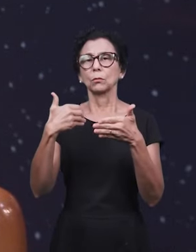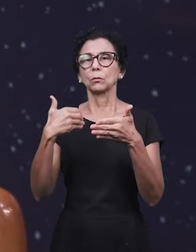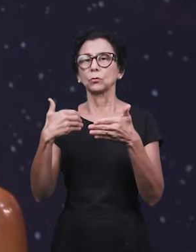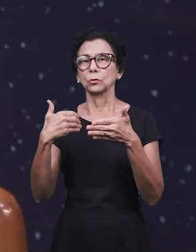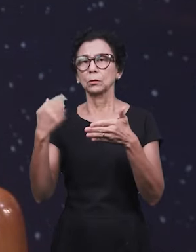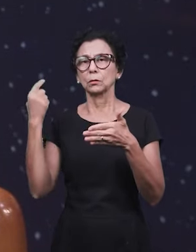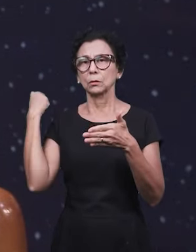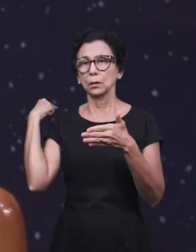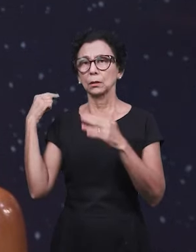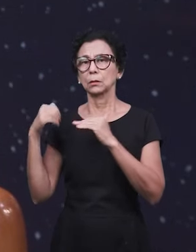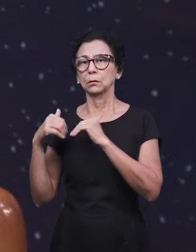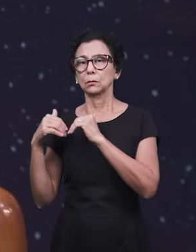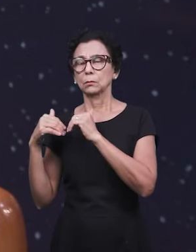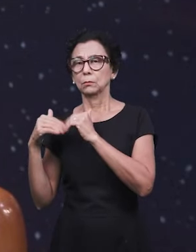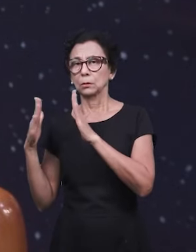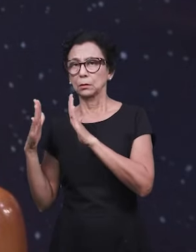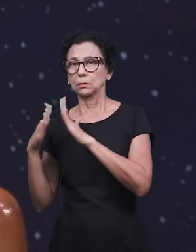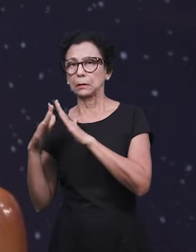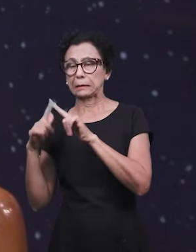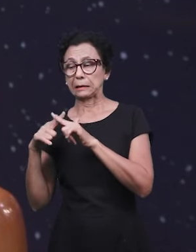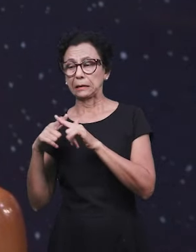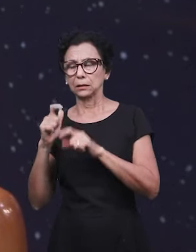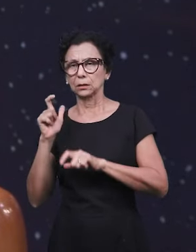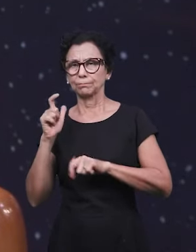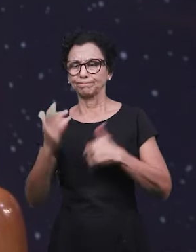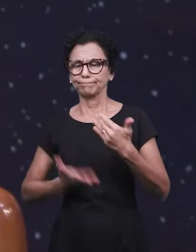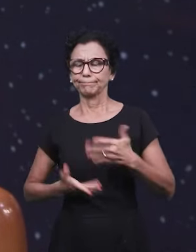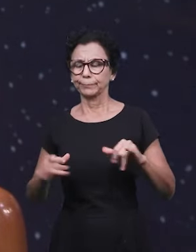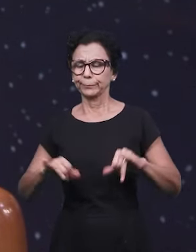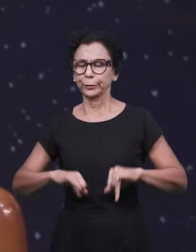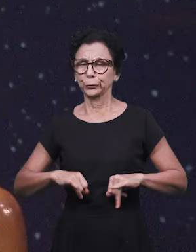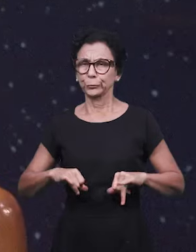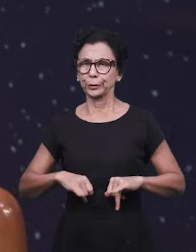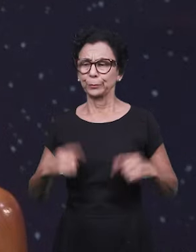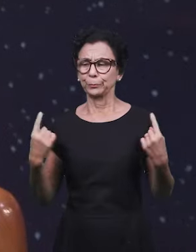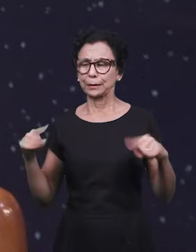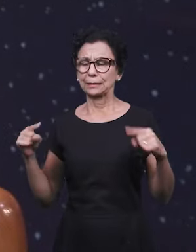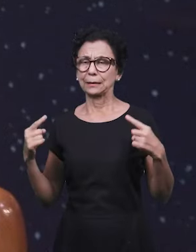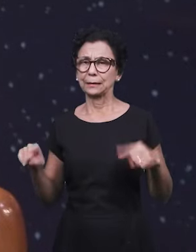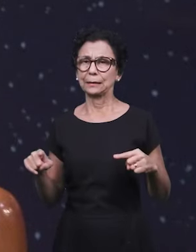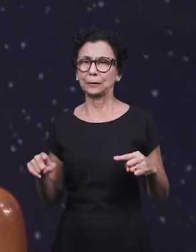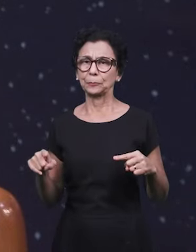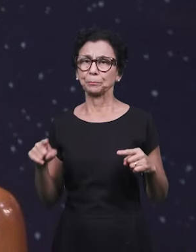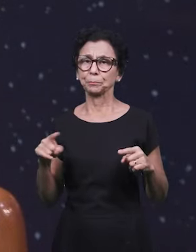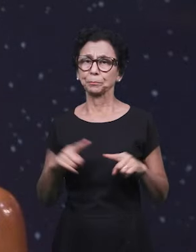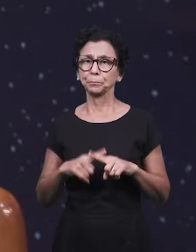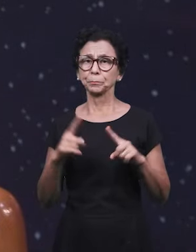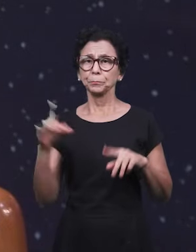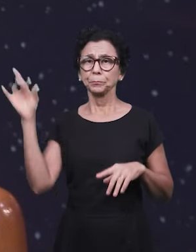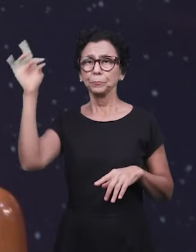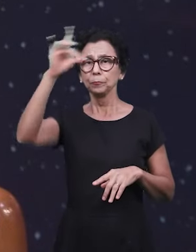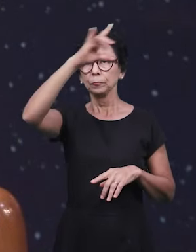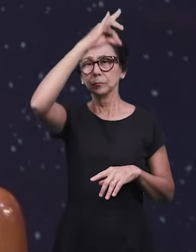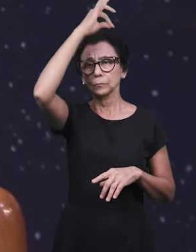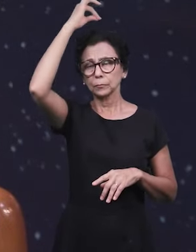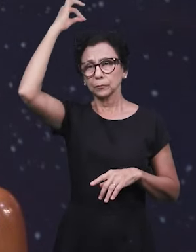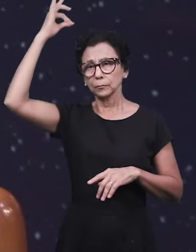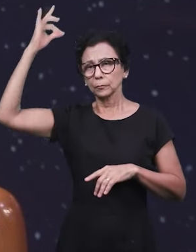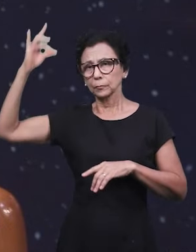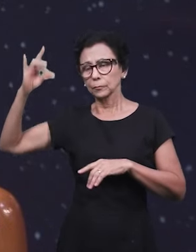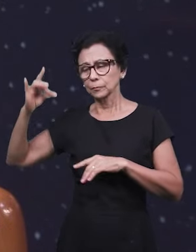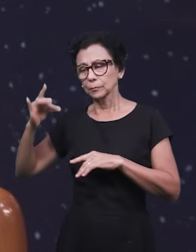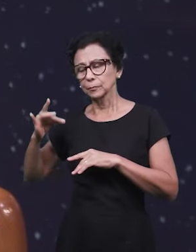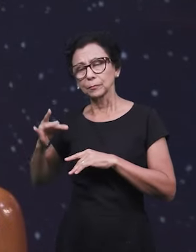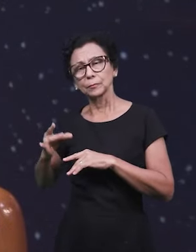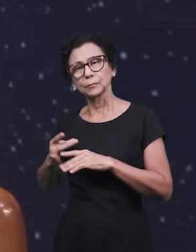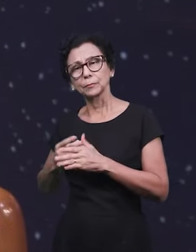sofrimento, perseguições. Então o Senhor estava mostrando toda a operação do Espírito Santo que acompanharia a igreja em todo o tempo que